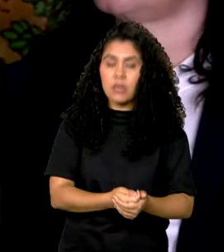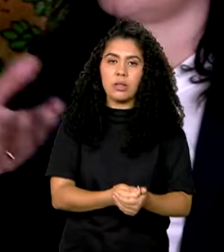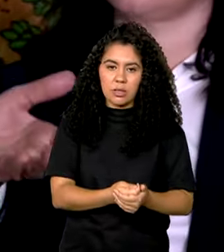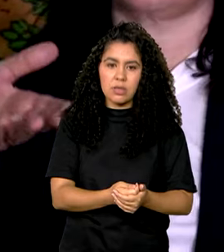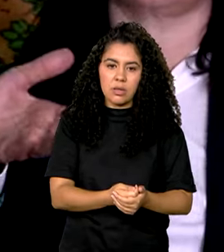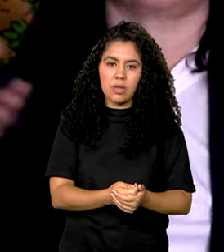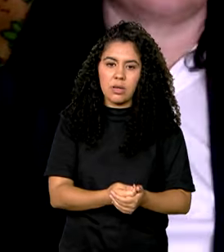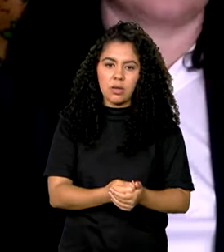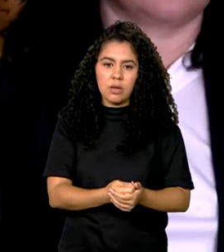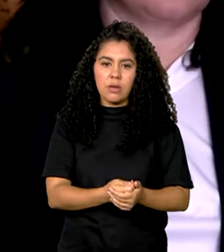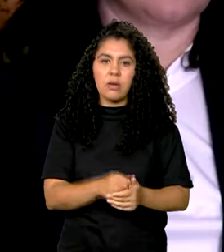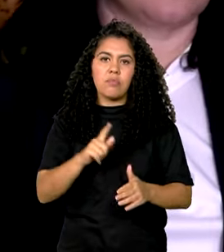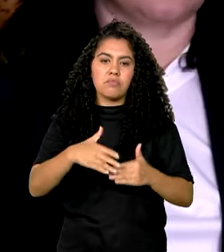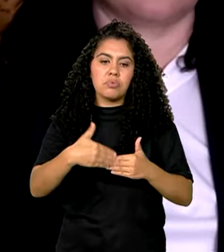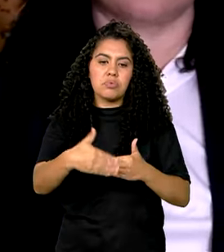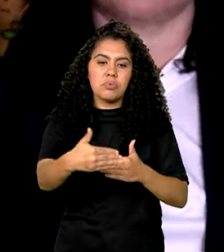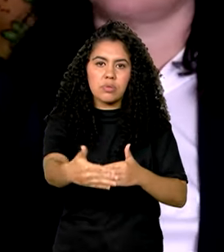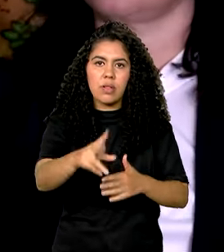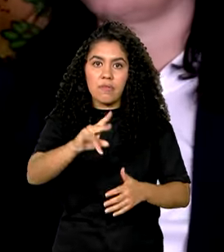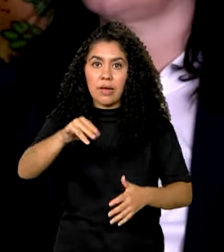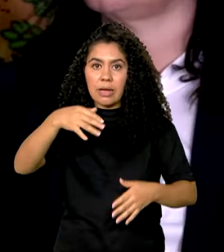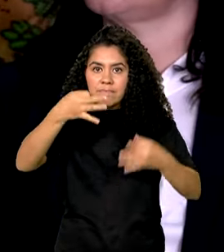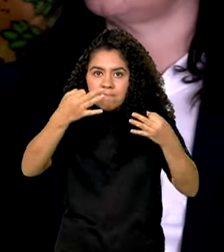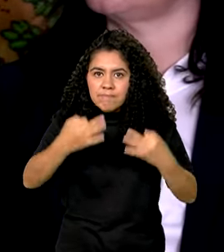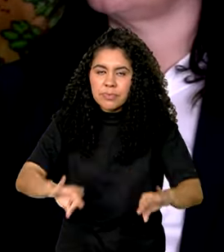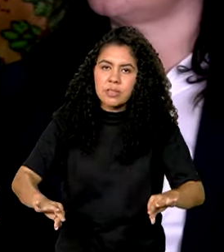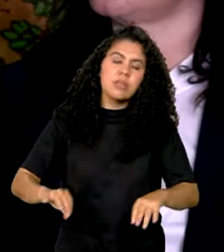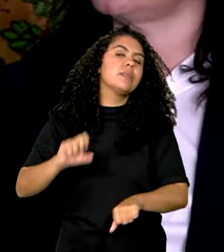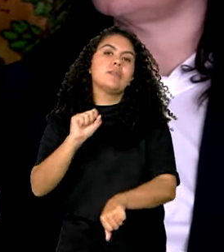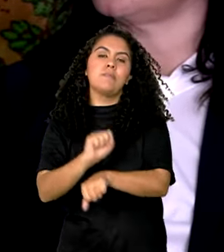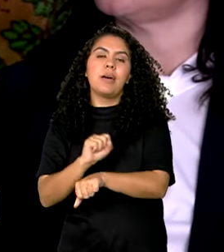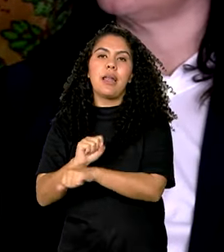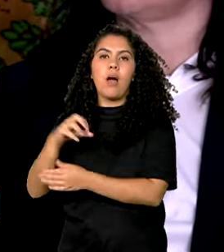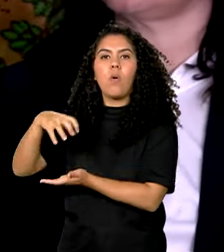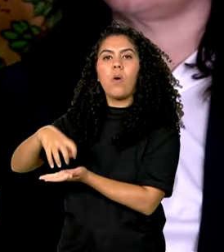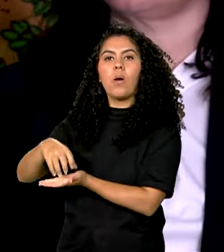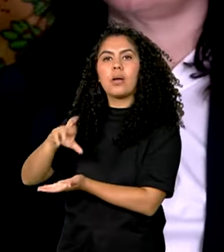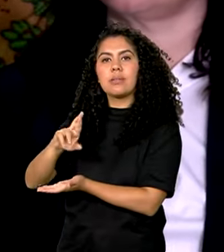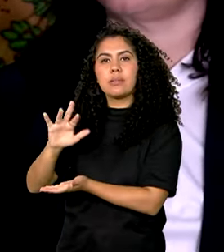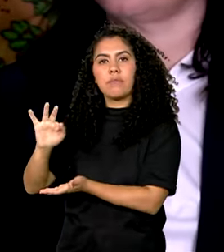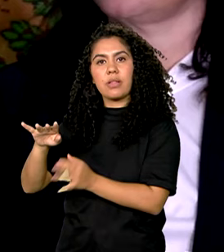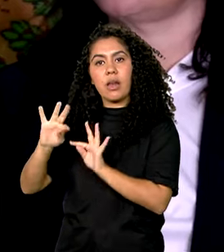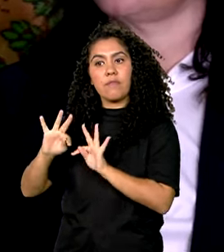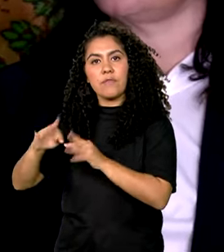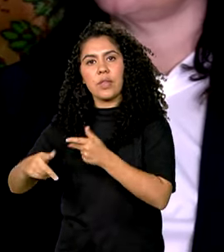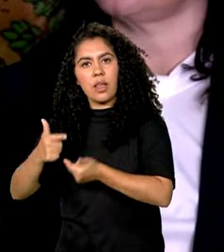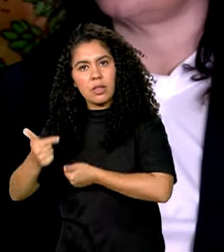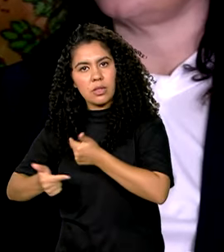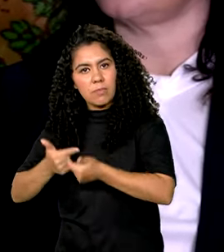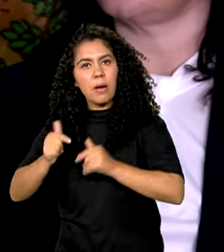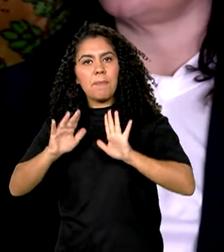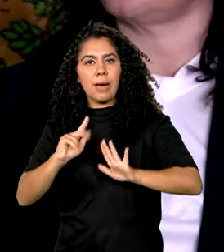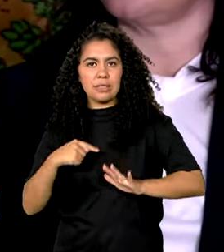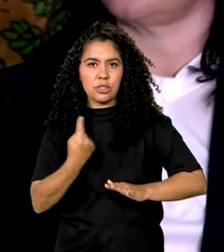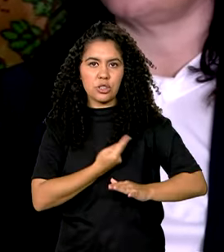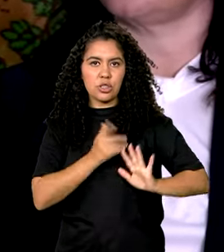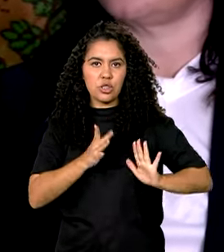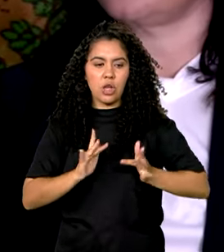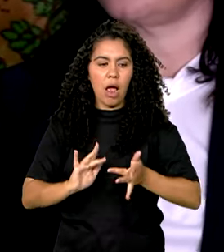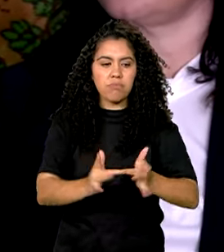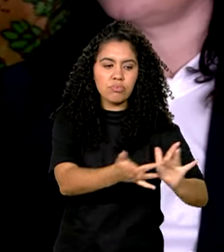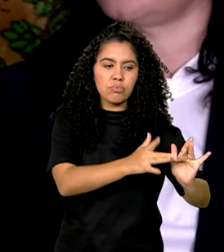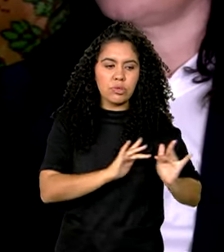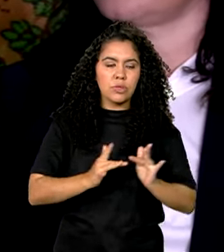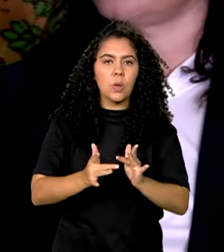grandeza disso nos próximos dias, assim que a Receita terminar o seu trabalho. Mas nós já estamos operacionalizando aquilo que